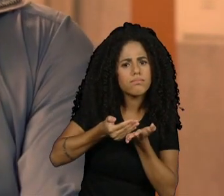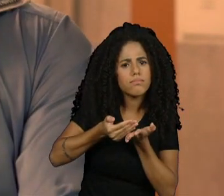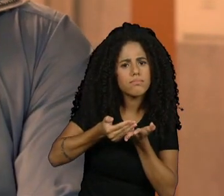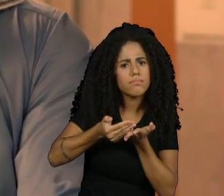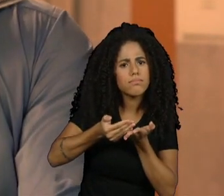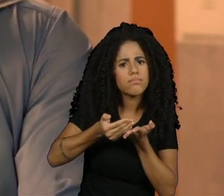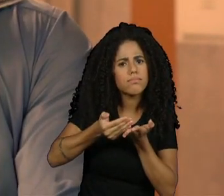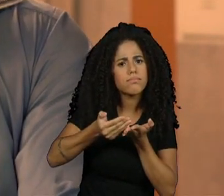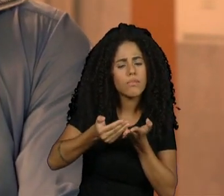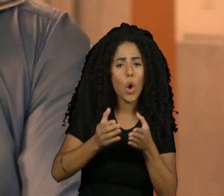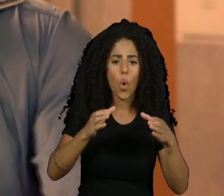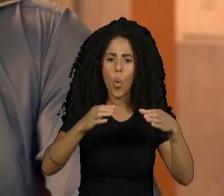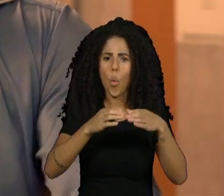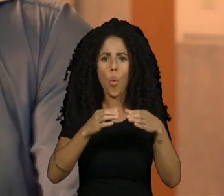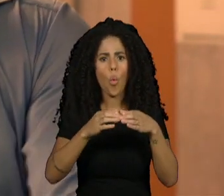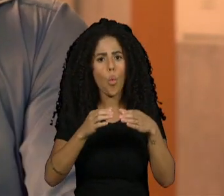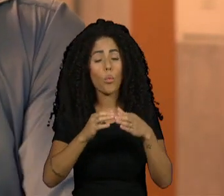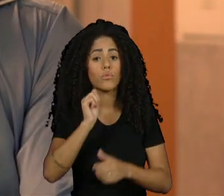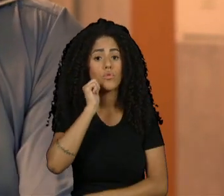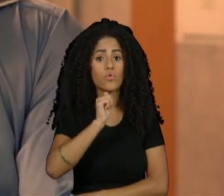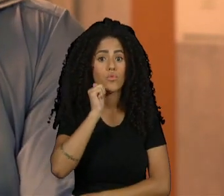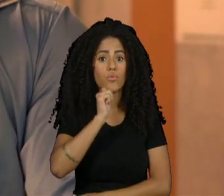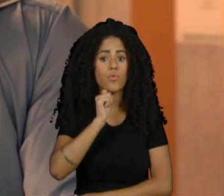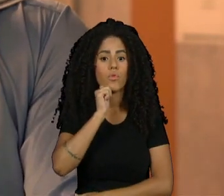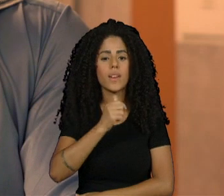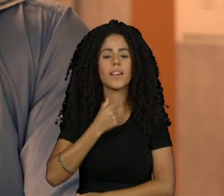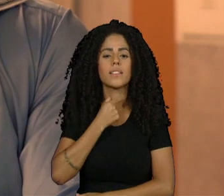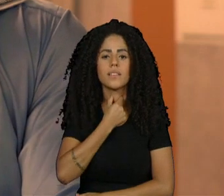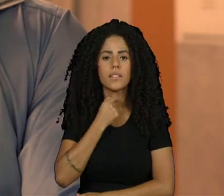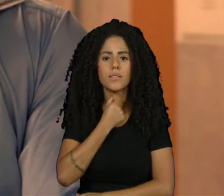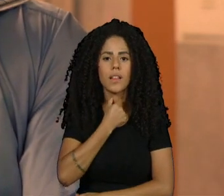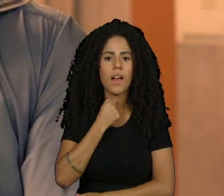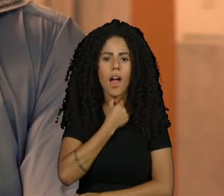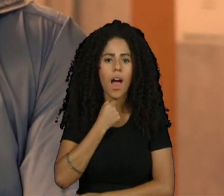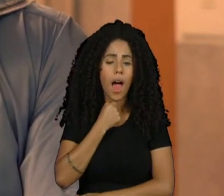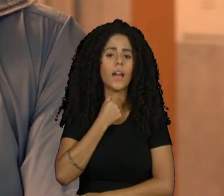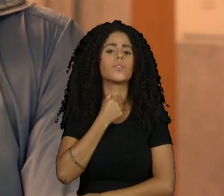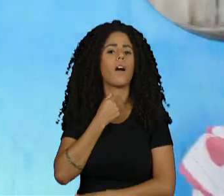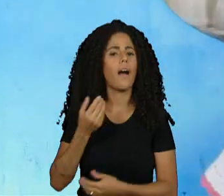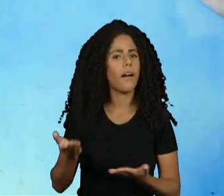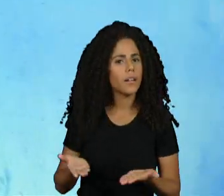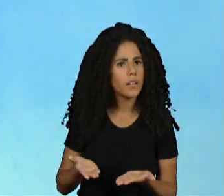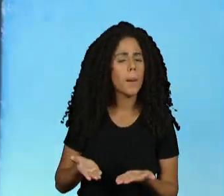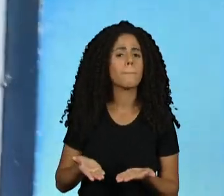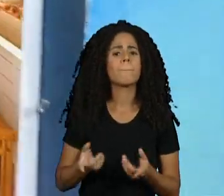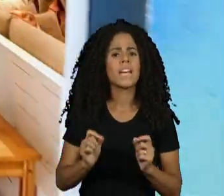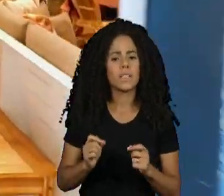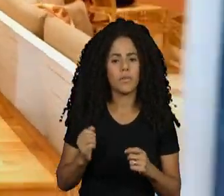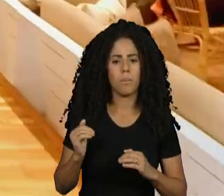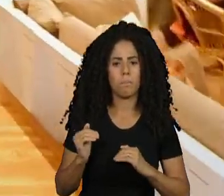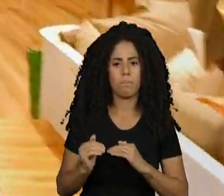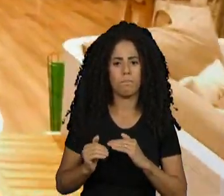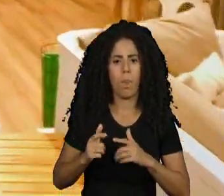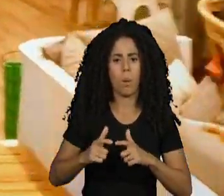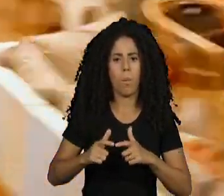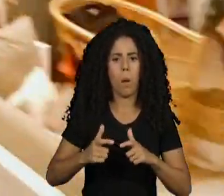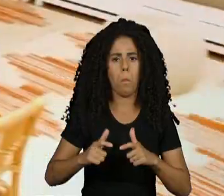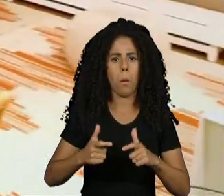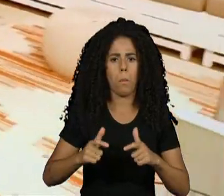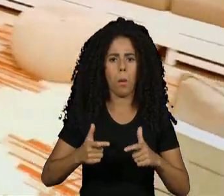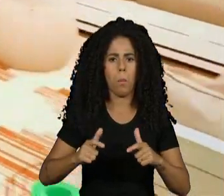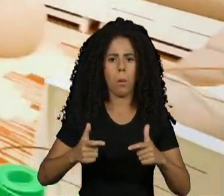assistência um grupo grande de mulheres travestis, nem falava mulher transexual muito naquele momento. E esse número começou a crescer, então em